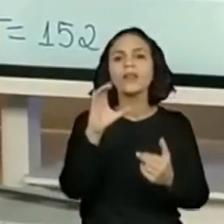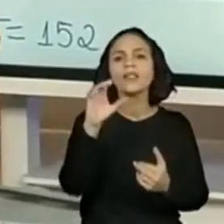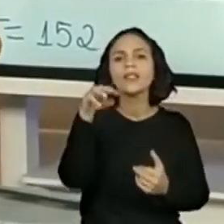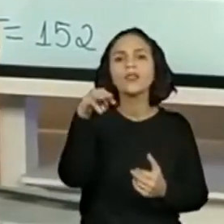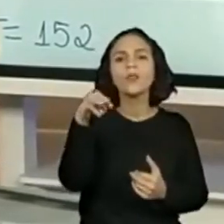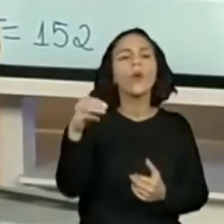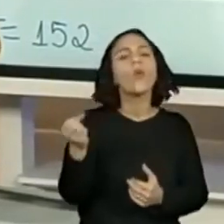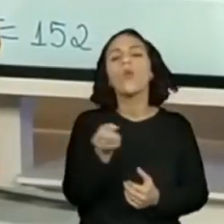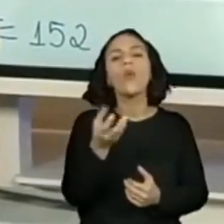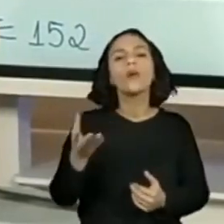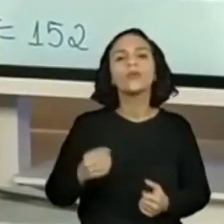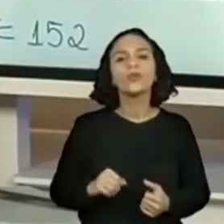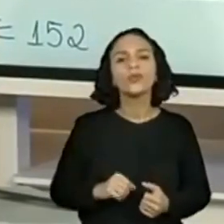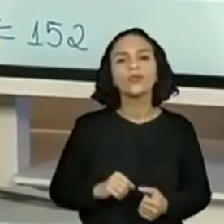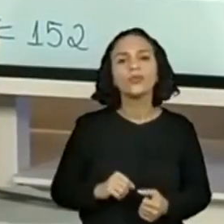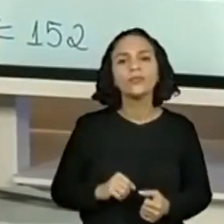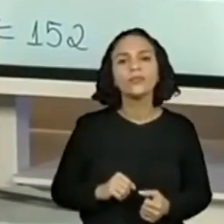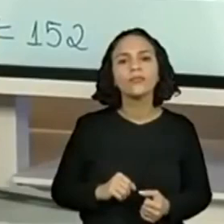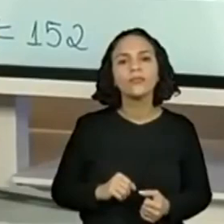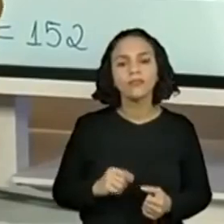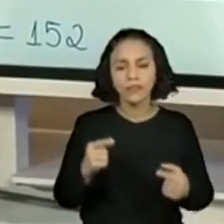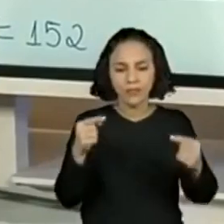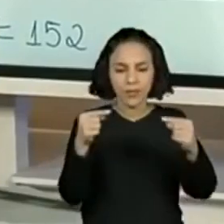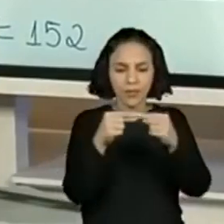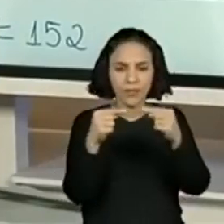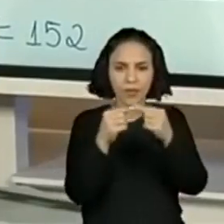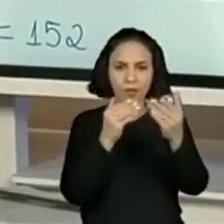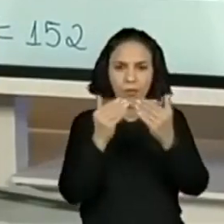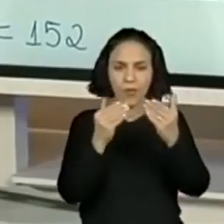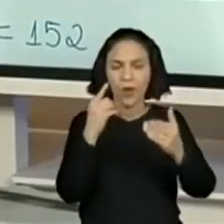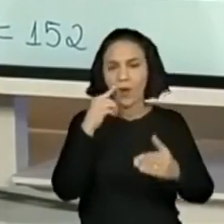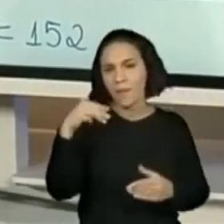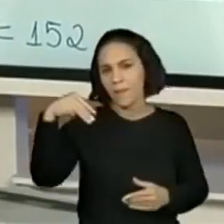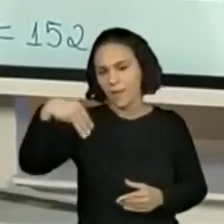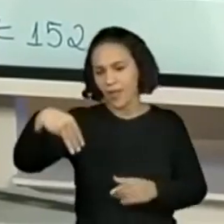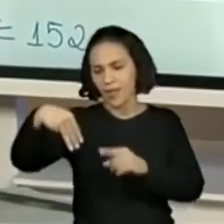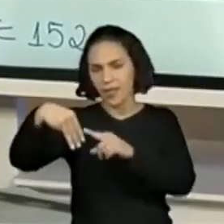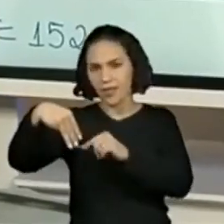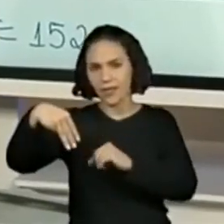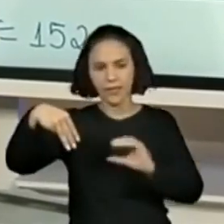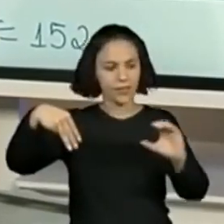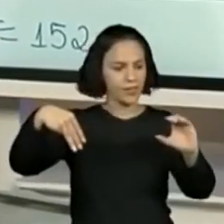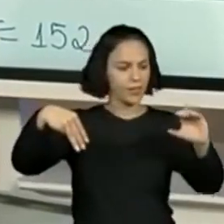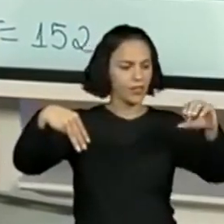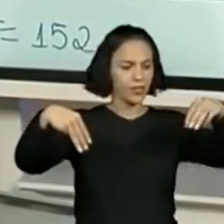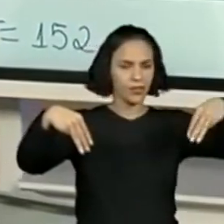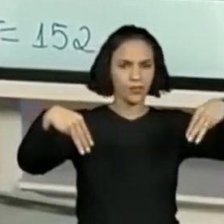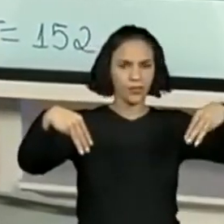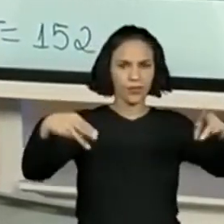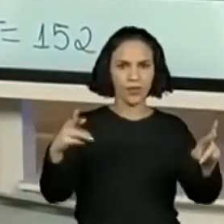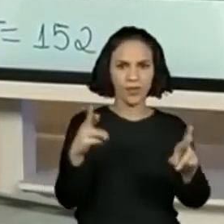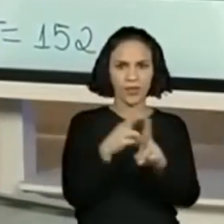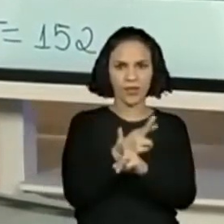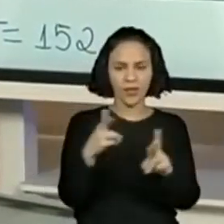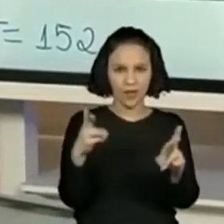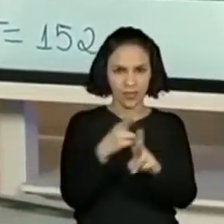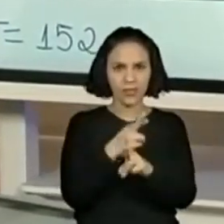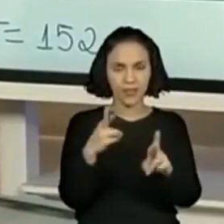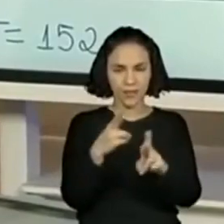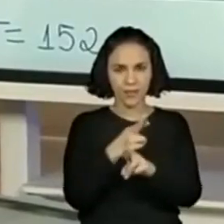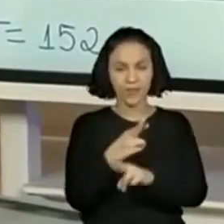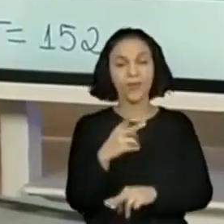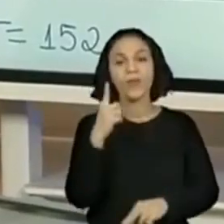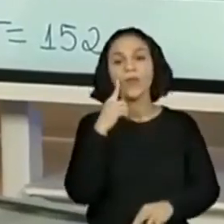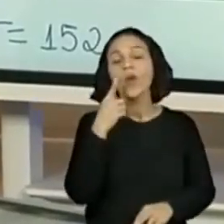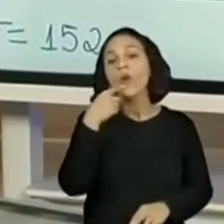Quantos centímetros equivale a um metro? Na aula de ontem, a gente percebeu que um metro é a mesma coisa